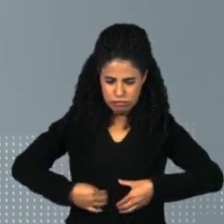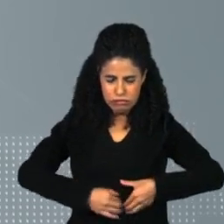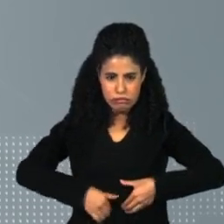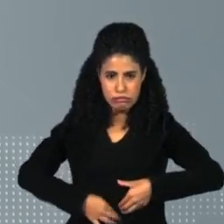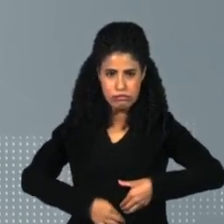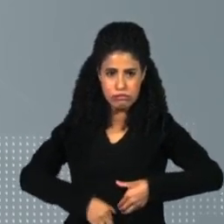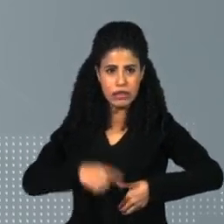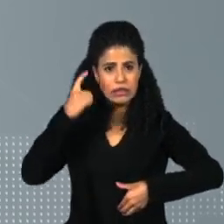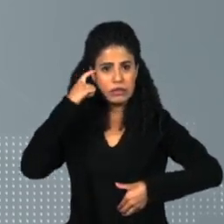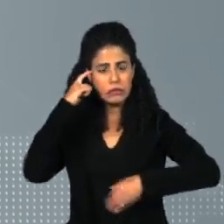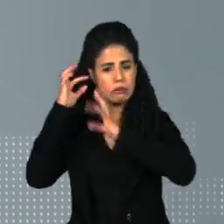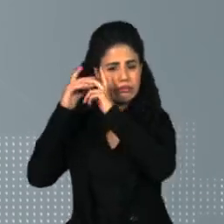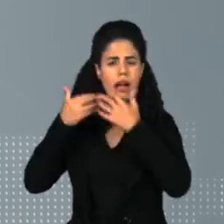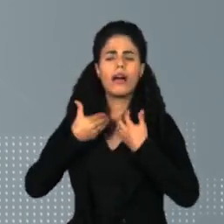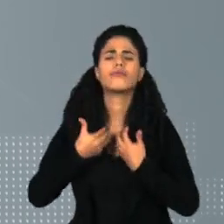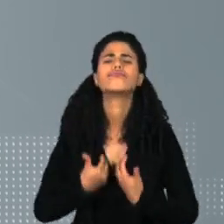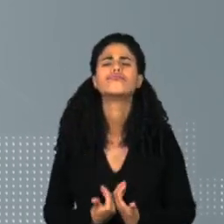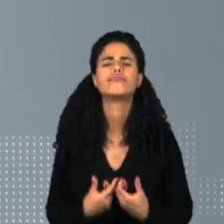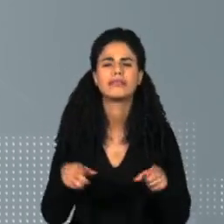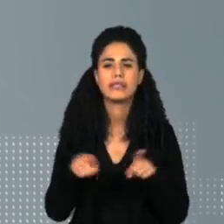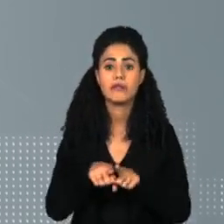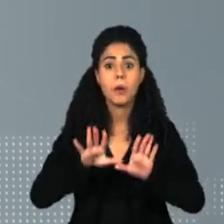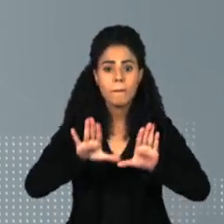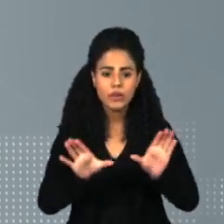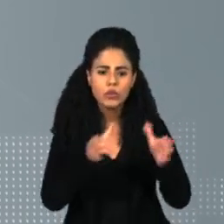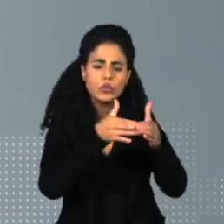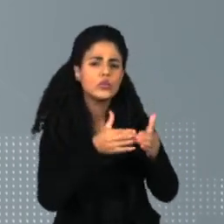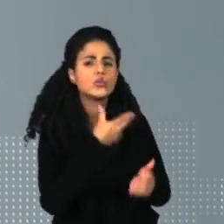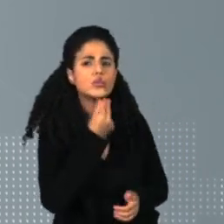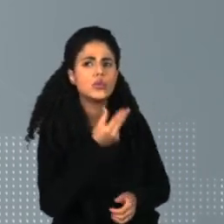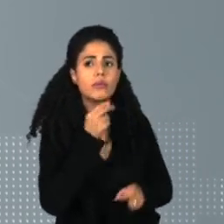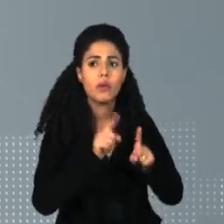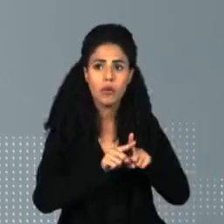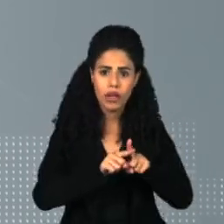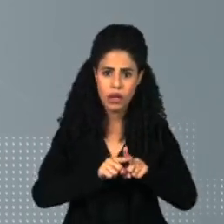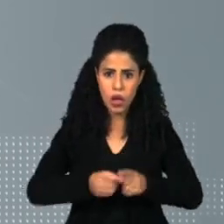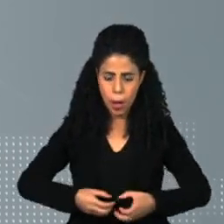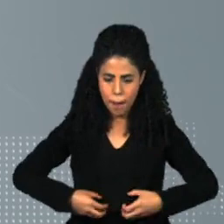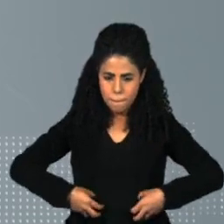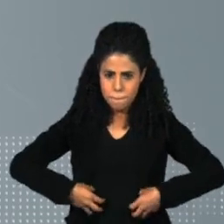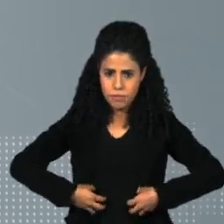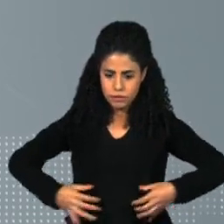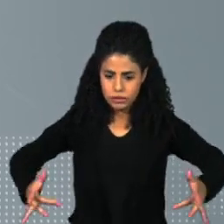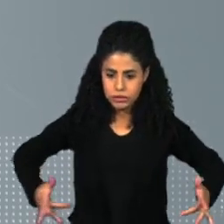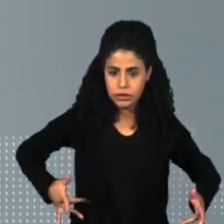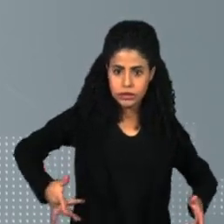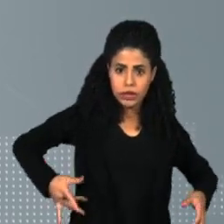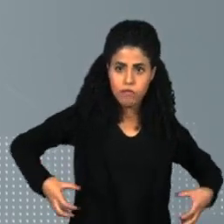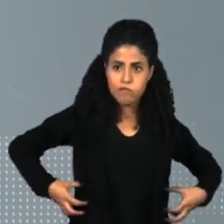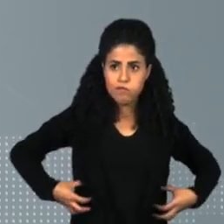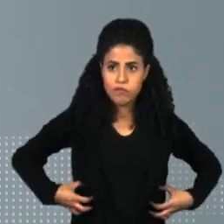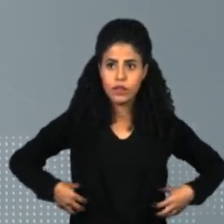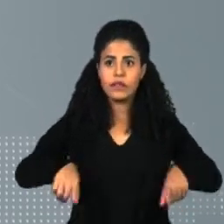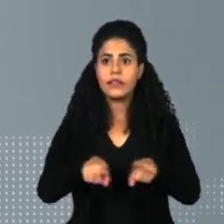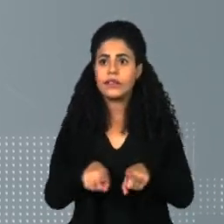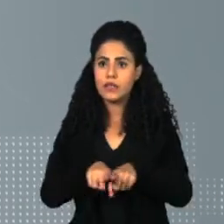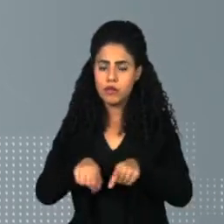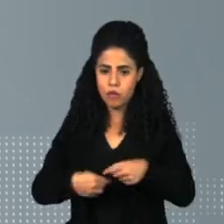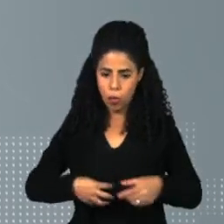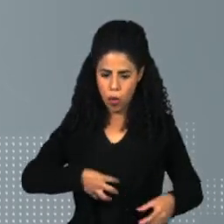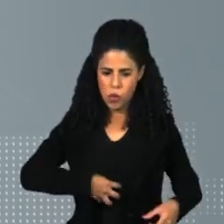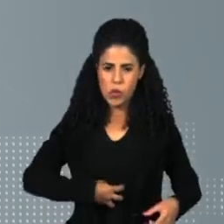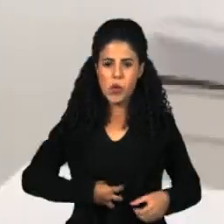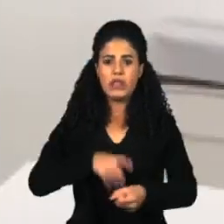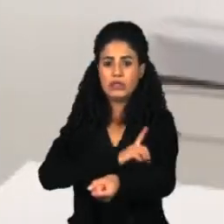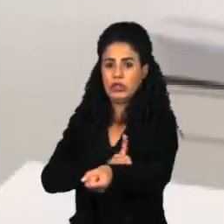reumatológicos, como cansaço. Já os homens desenvolvem mais problemas nos rins e distúrbios endocrinológicos, como